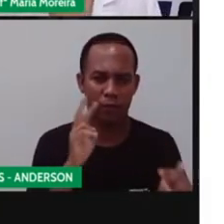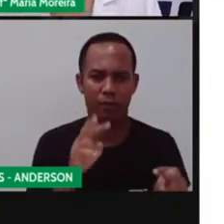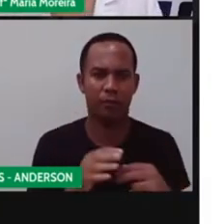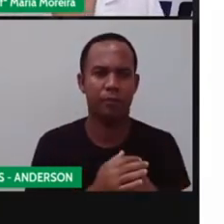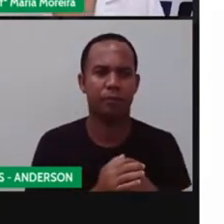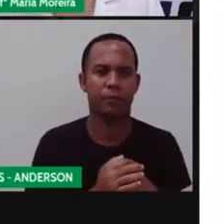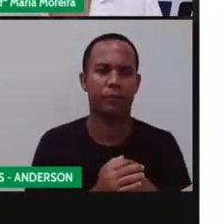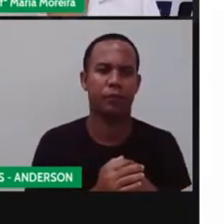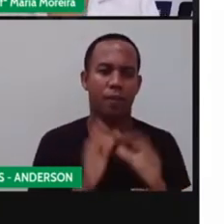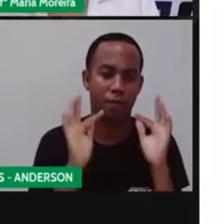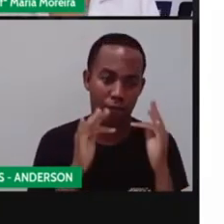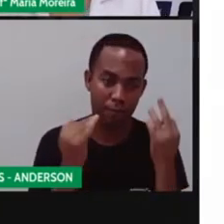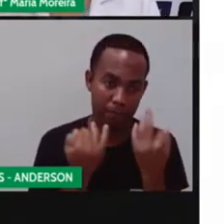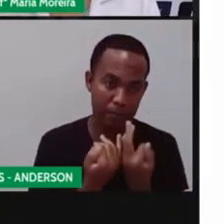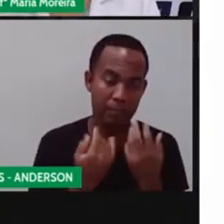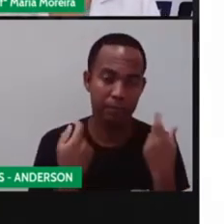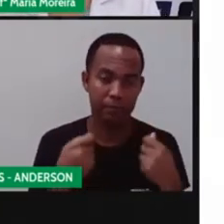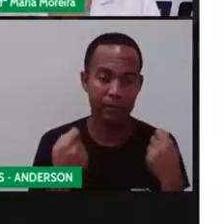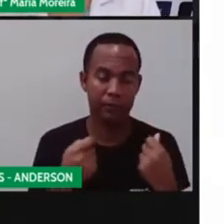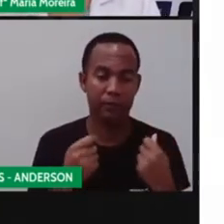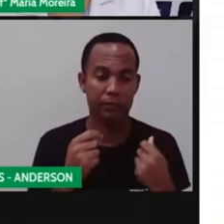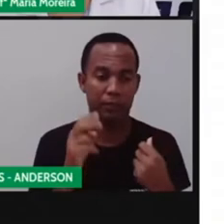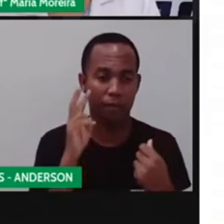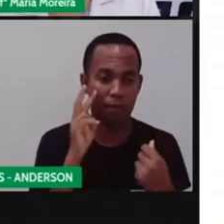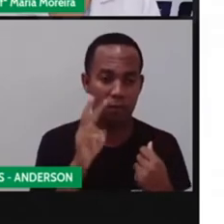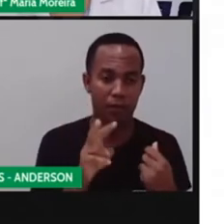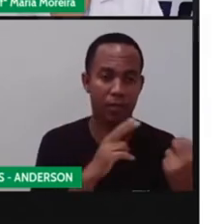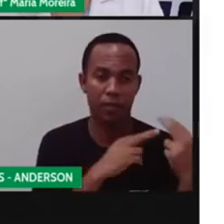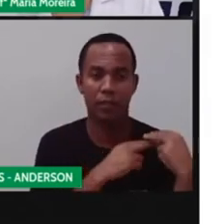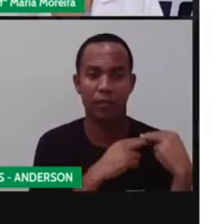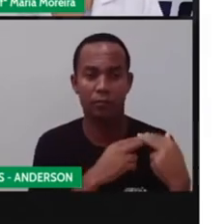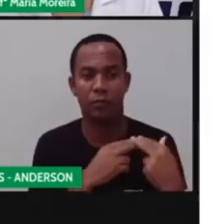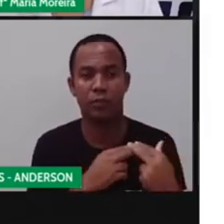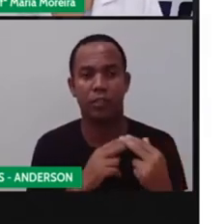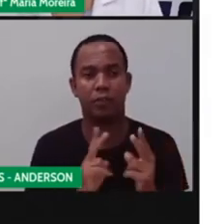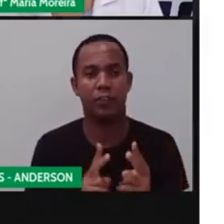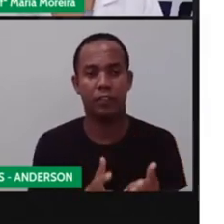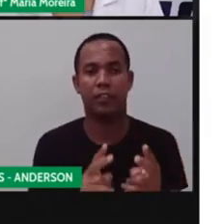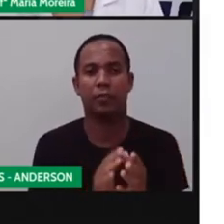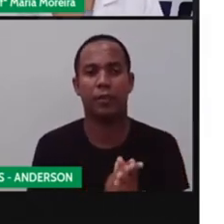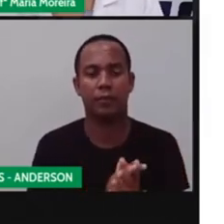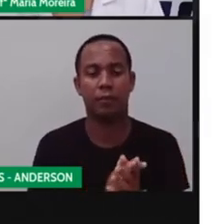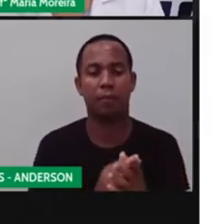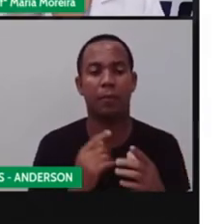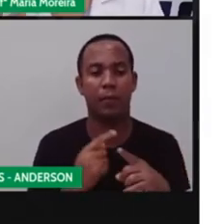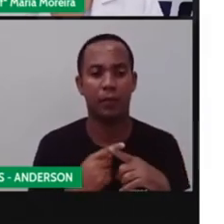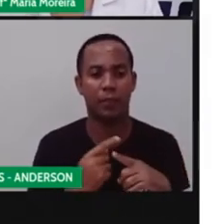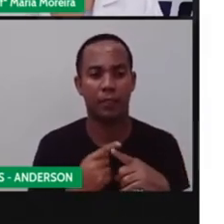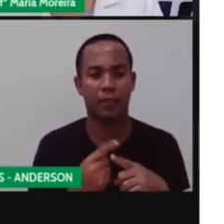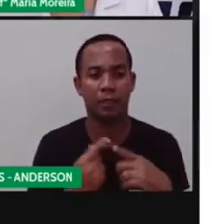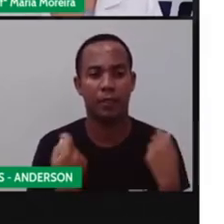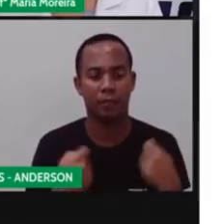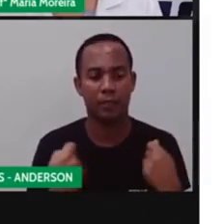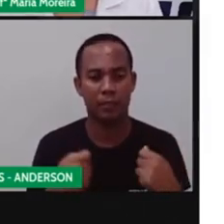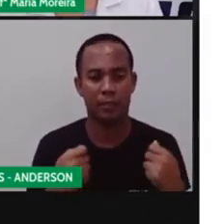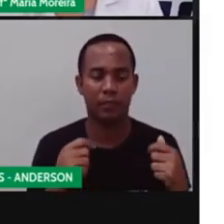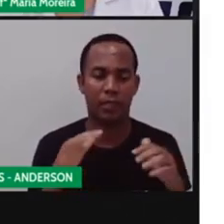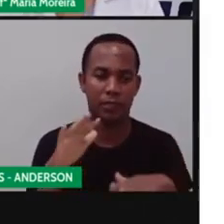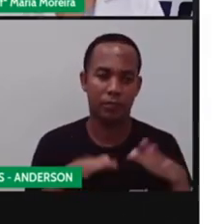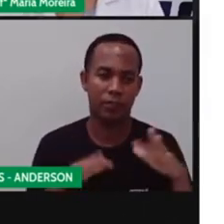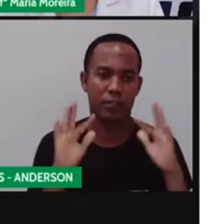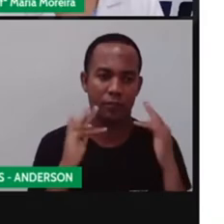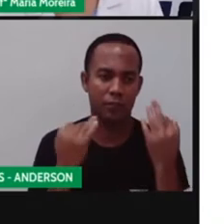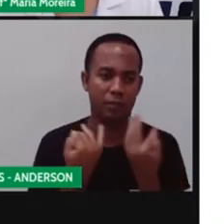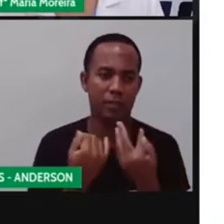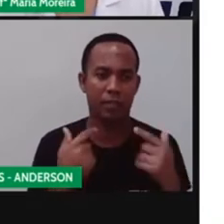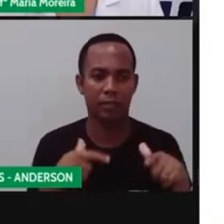precisa acompanhar. Mas nem sempre os pais, os responsáveis, estão presentes em todos os momentos. Por quê? Precisam de trabalhar, precisam